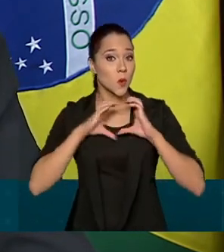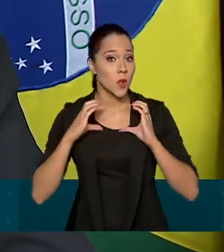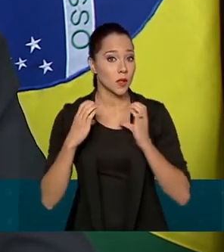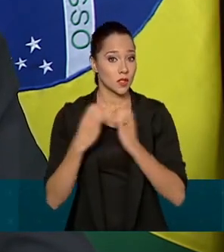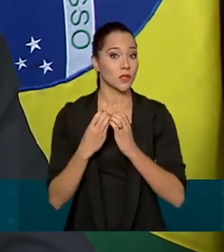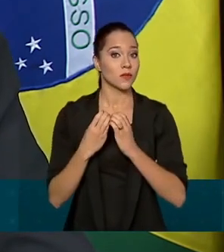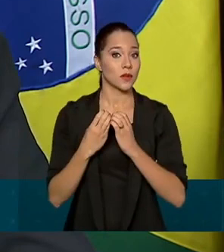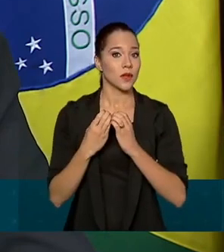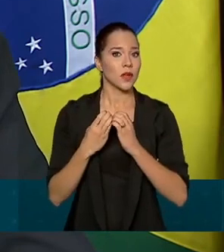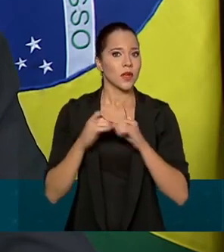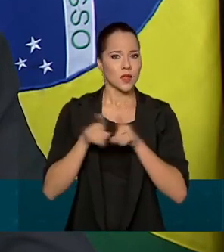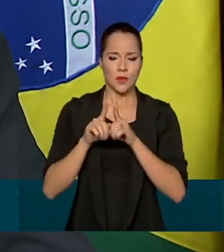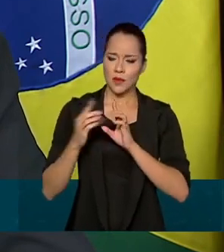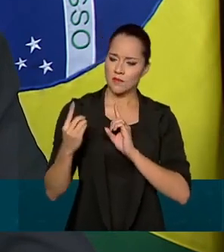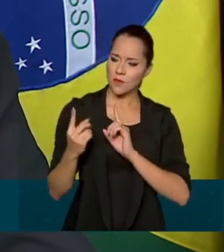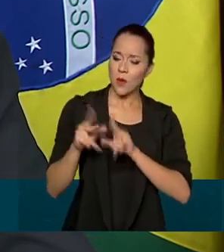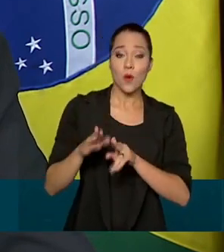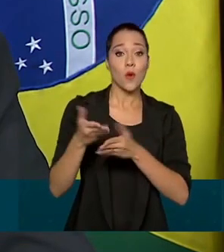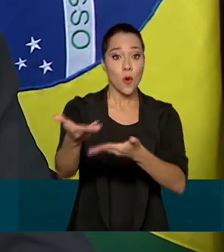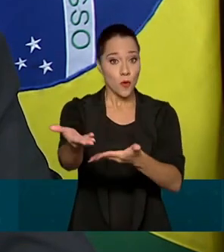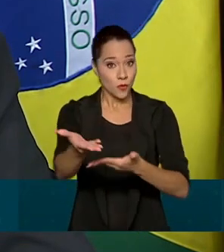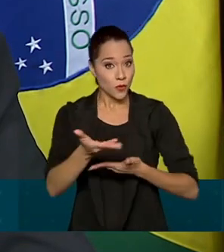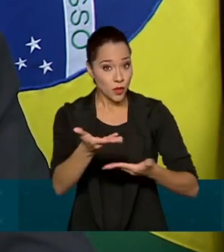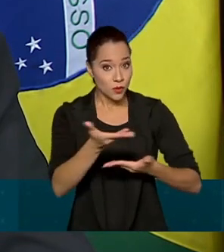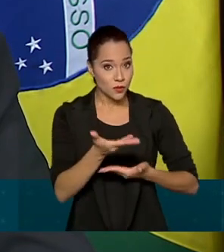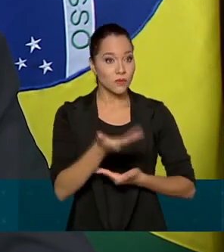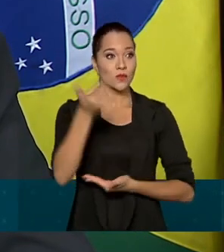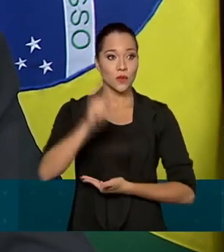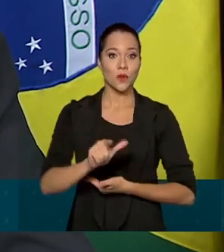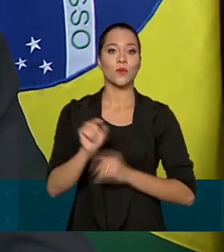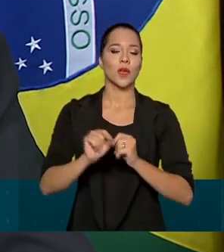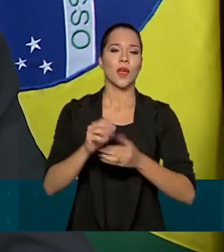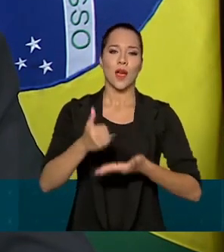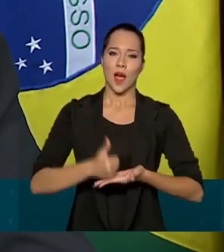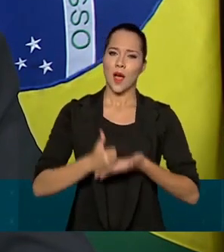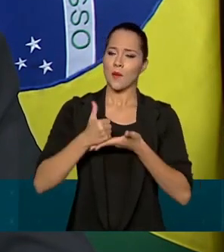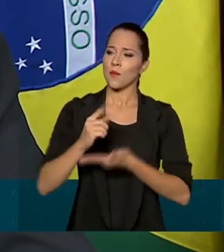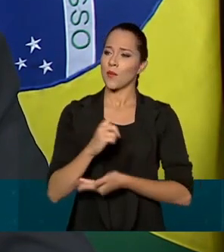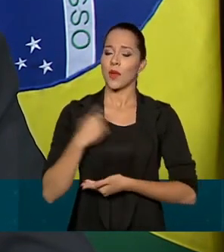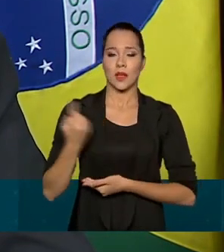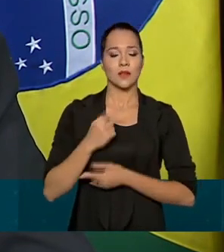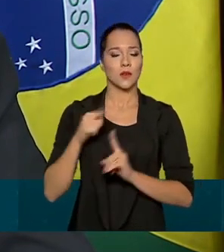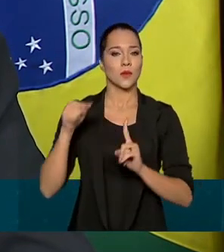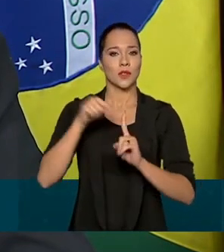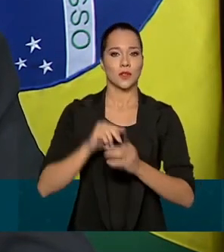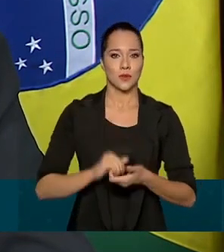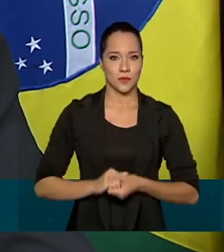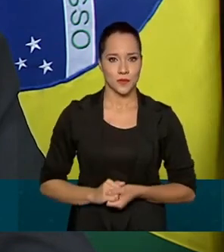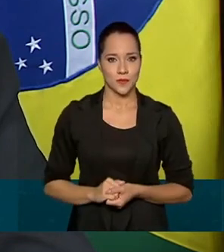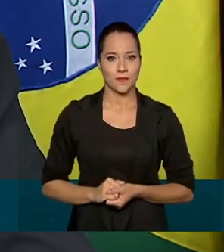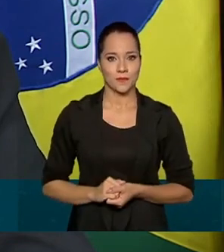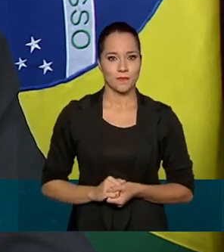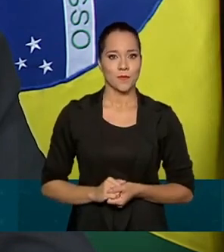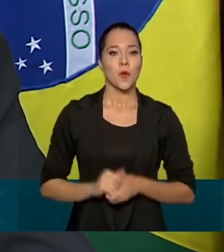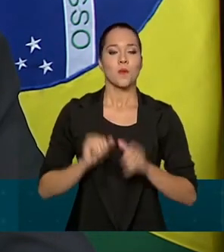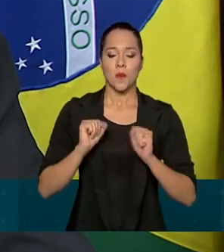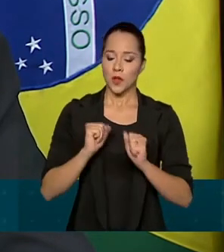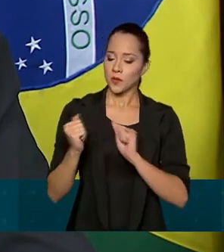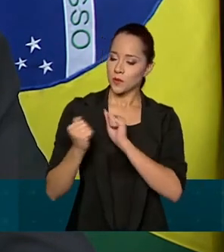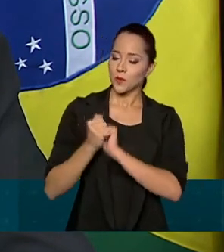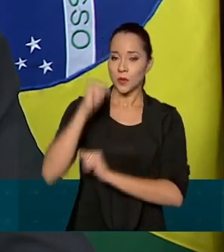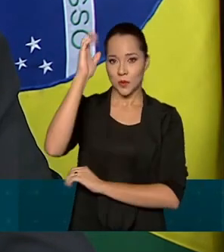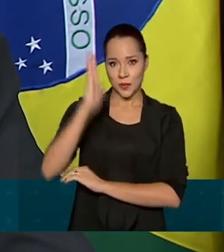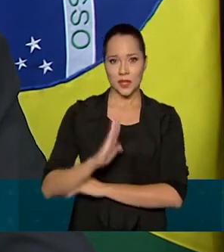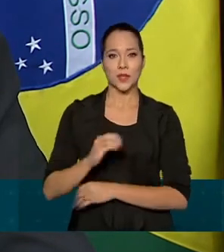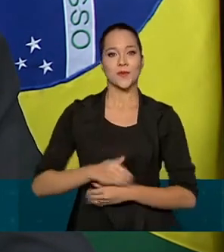e destino comum, convido-os novamente a apoiar-nos nessa missão. Contem com o Brasil.